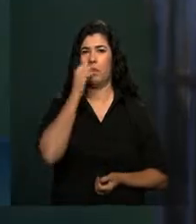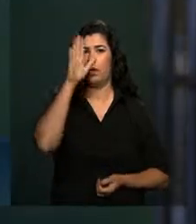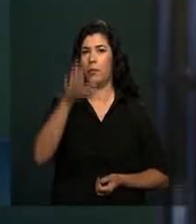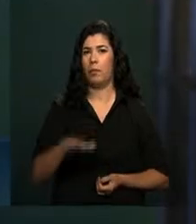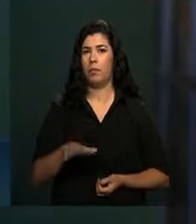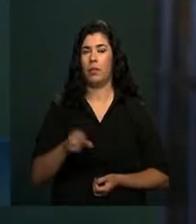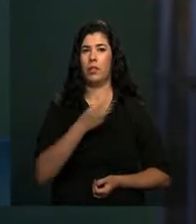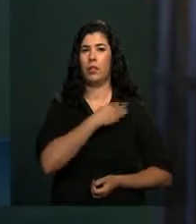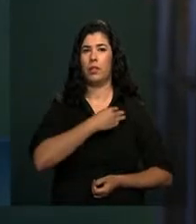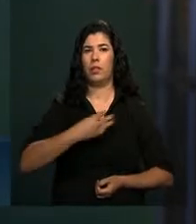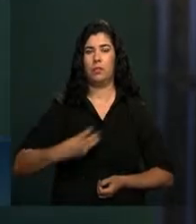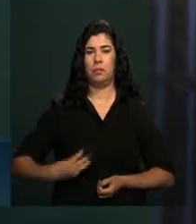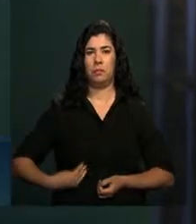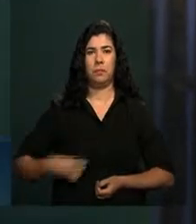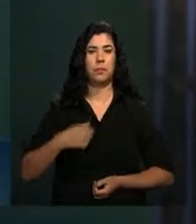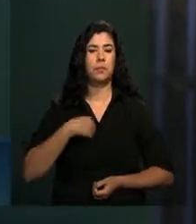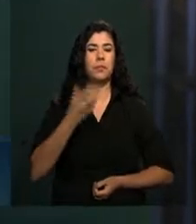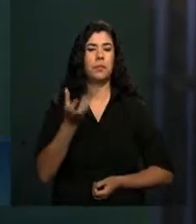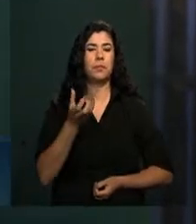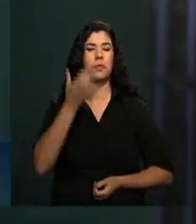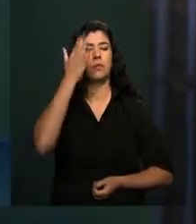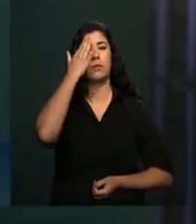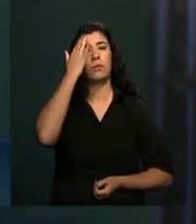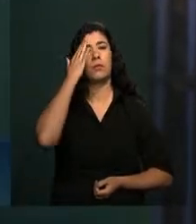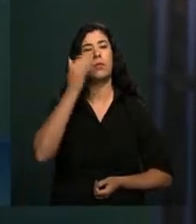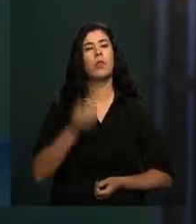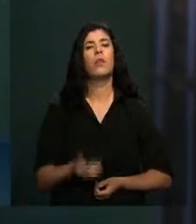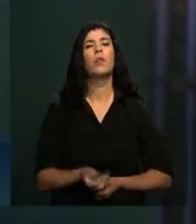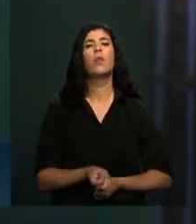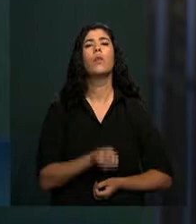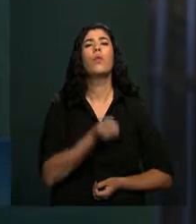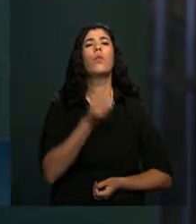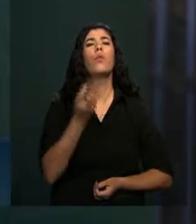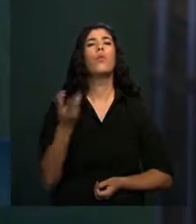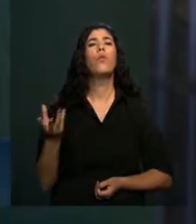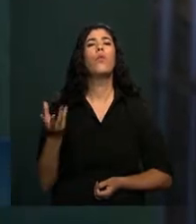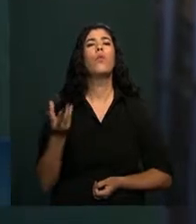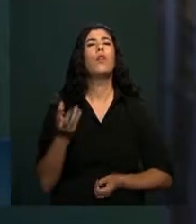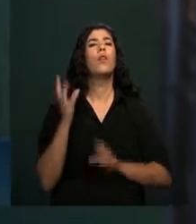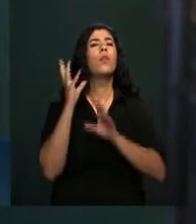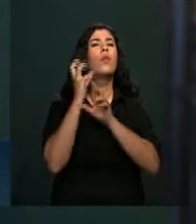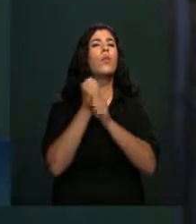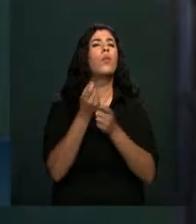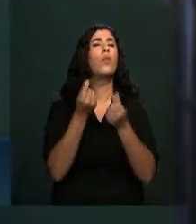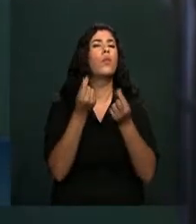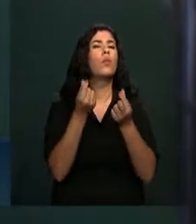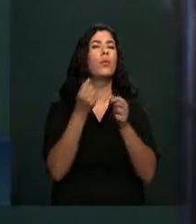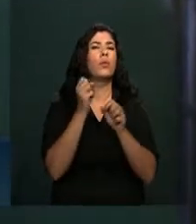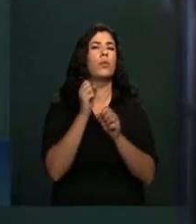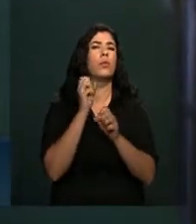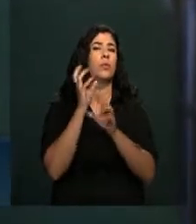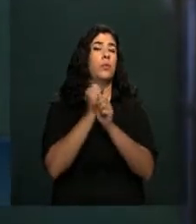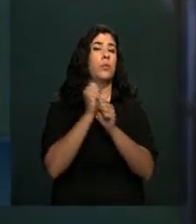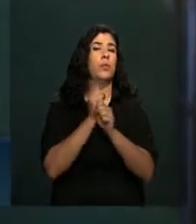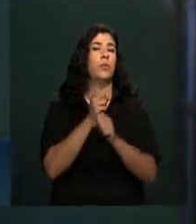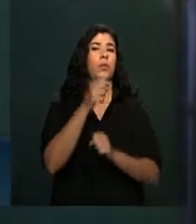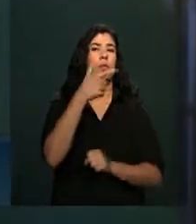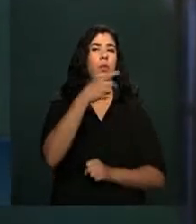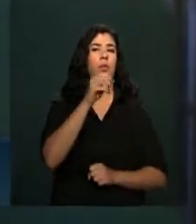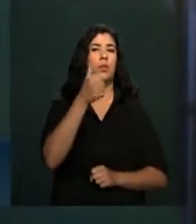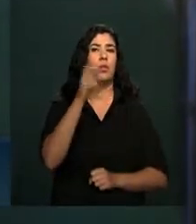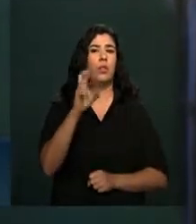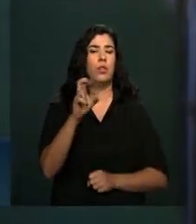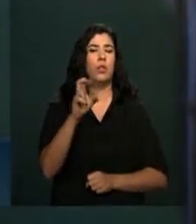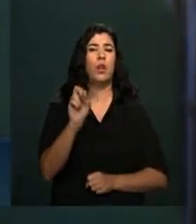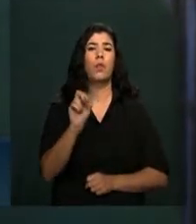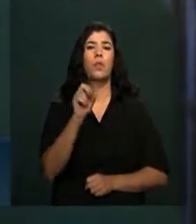saber qual o recurso o senhor tem de orçamento para 2015 e quais áreas ou setores o